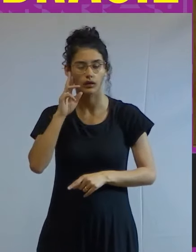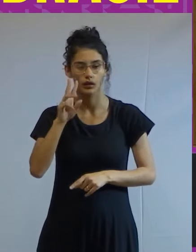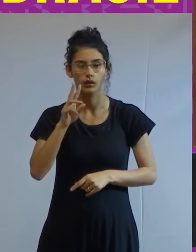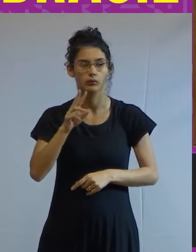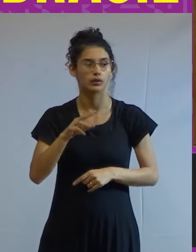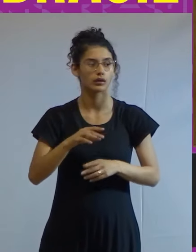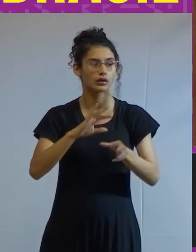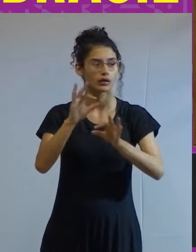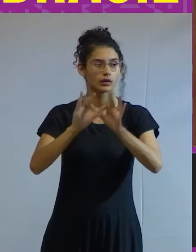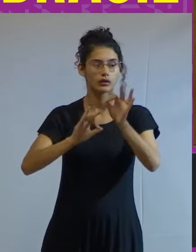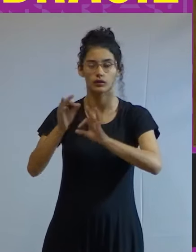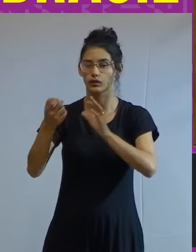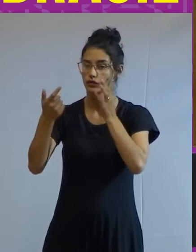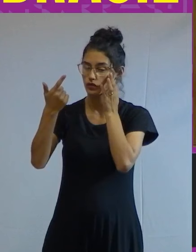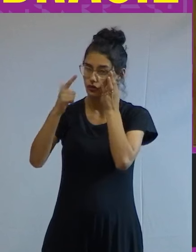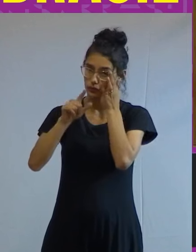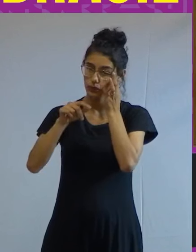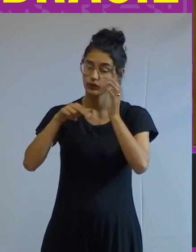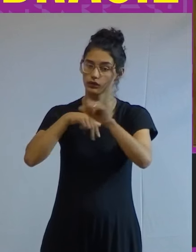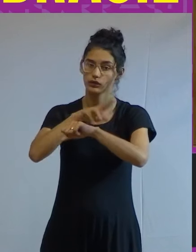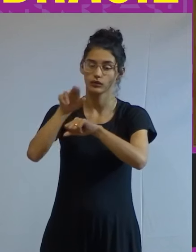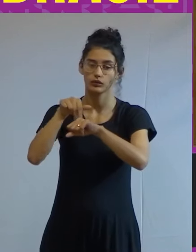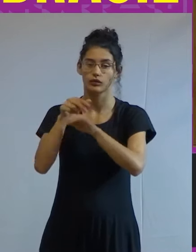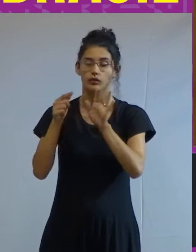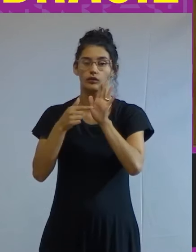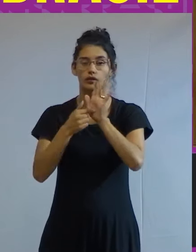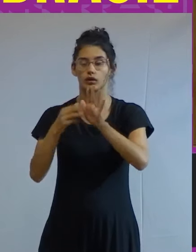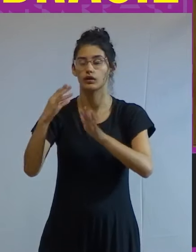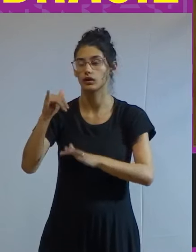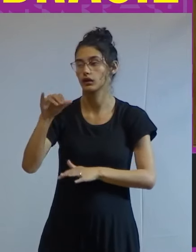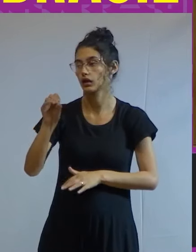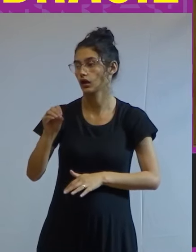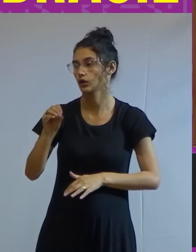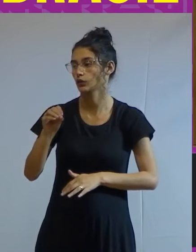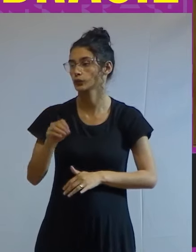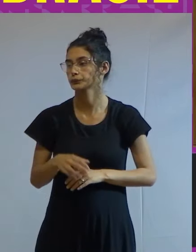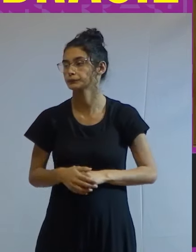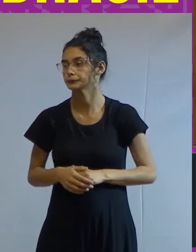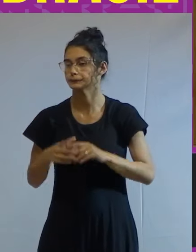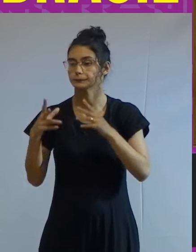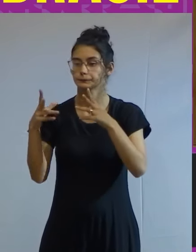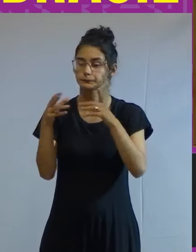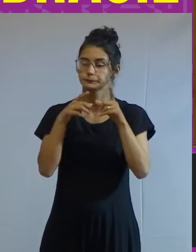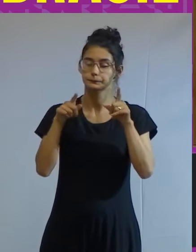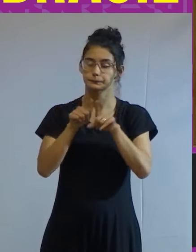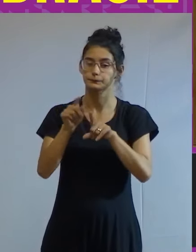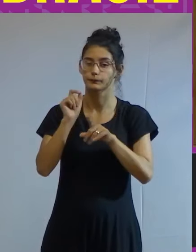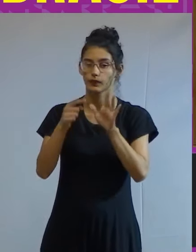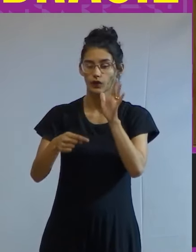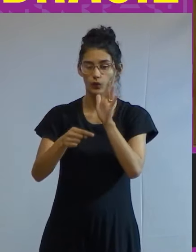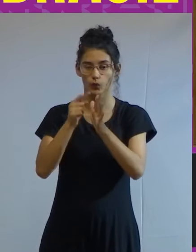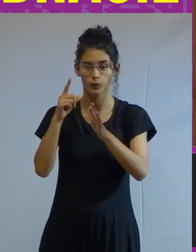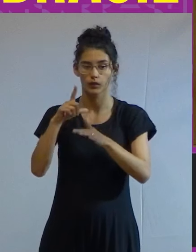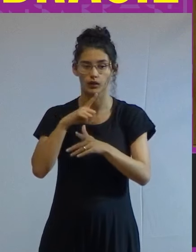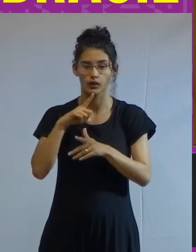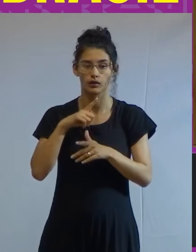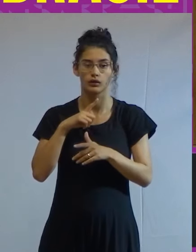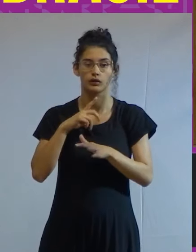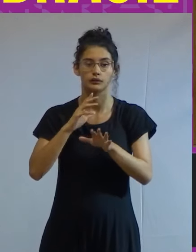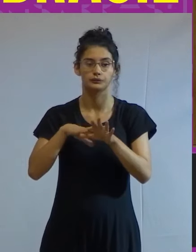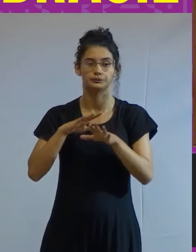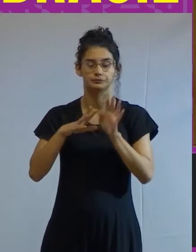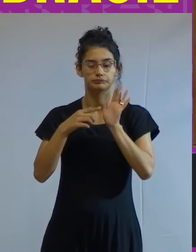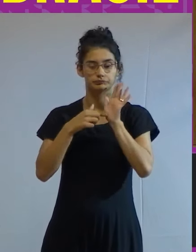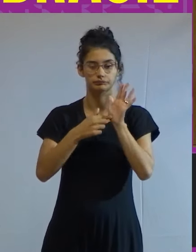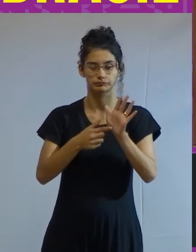inorganicidade nacional a que se referia Caio Prado e observa que uma das chaves dela teria sido